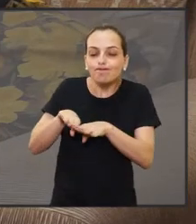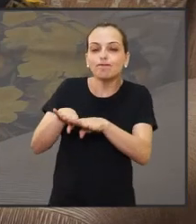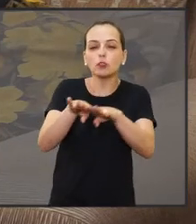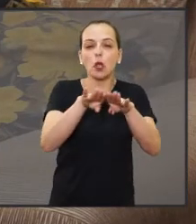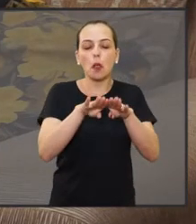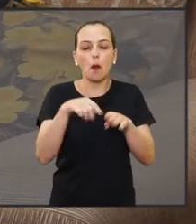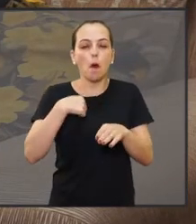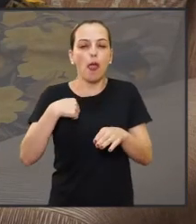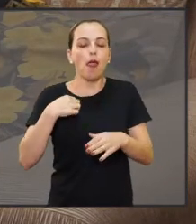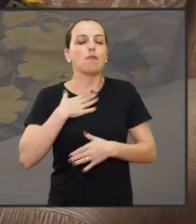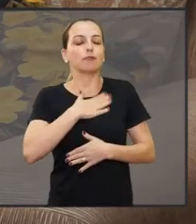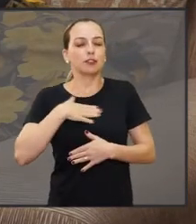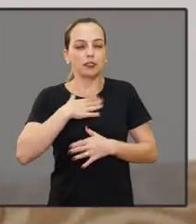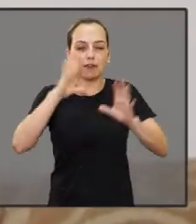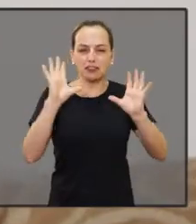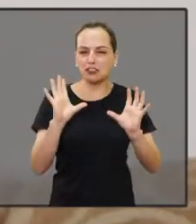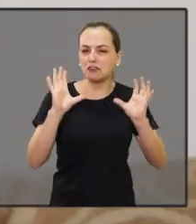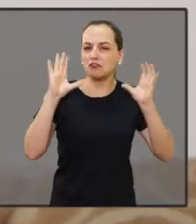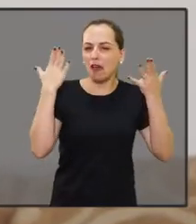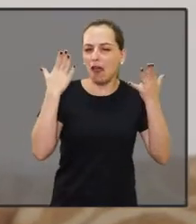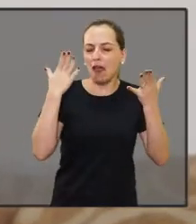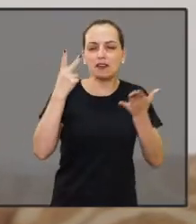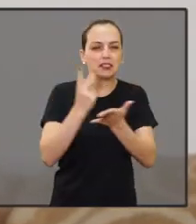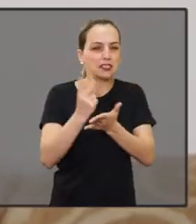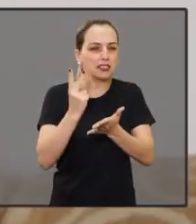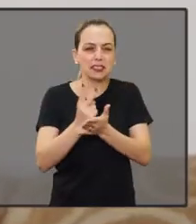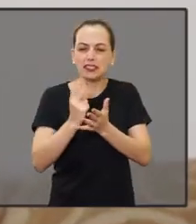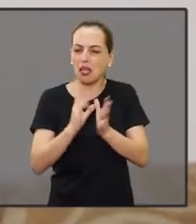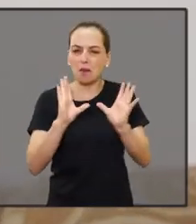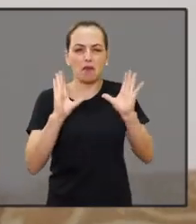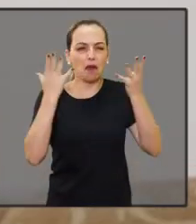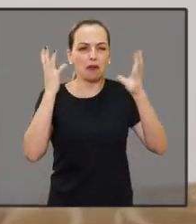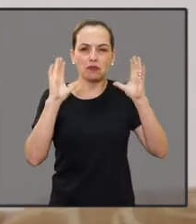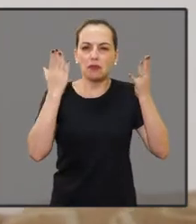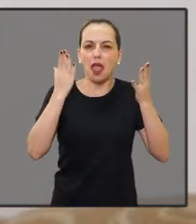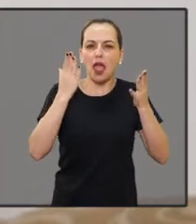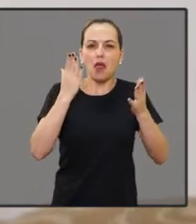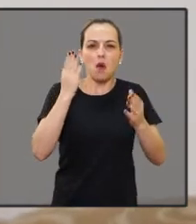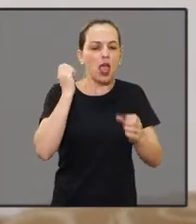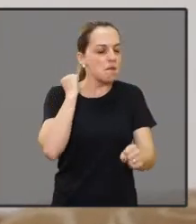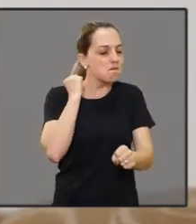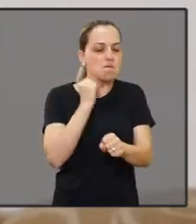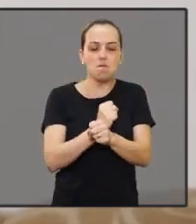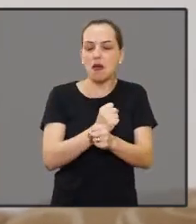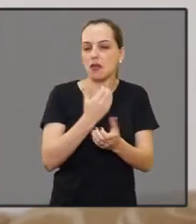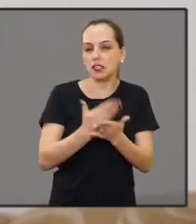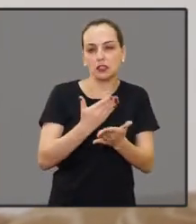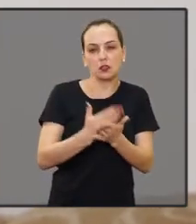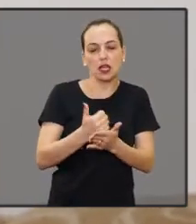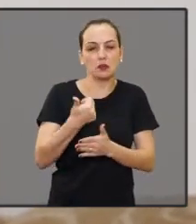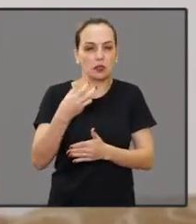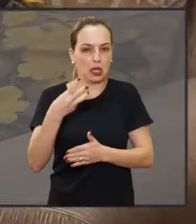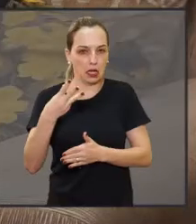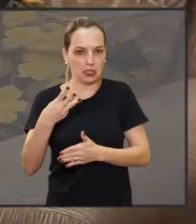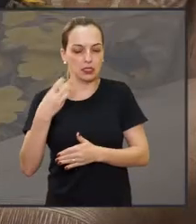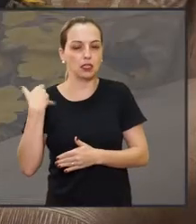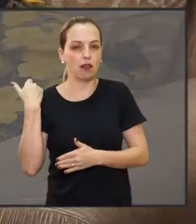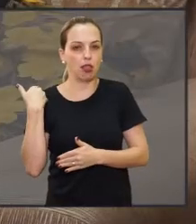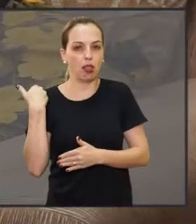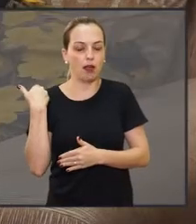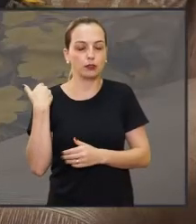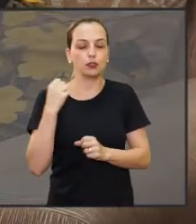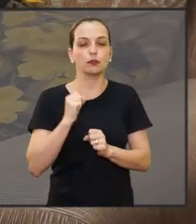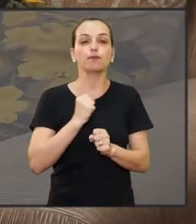badalada, festa de peão, então saía muito para as festas para ir estudar, simplesmente para ir estudar aos 13 anos. Eu fui